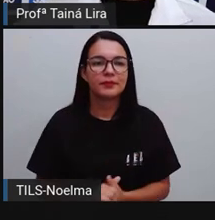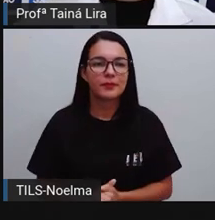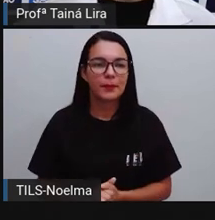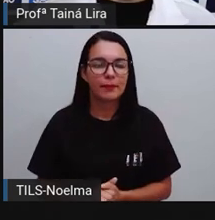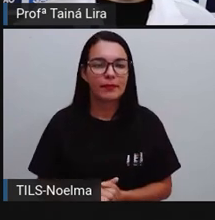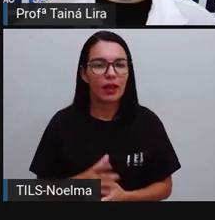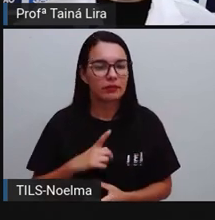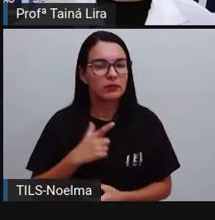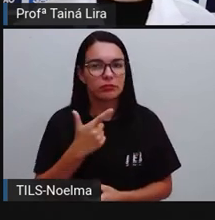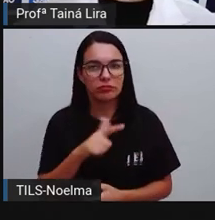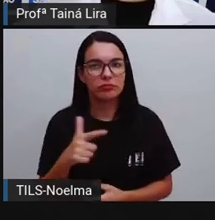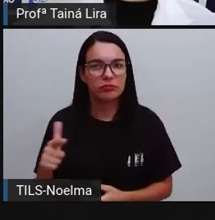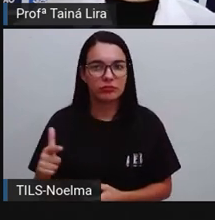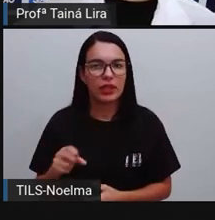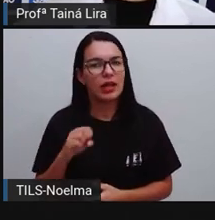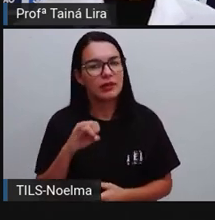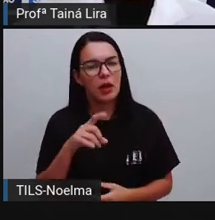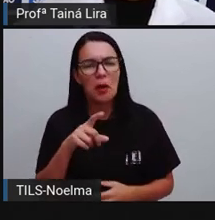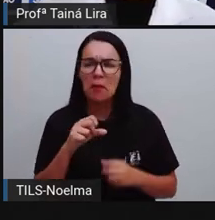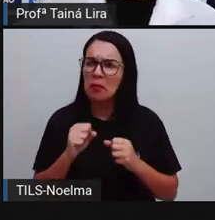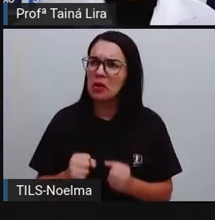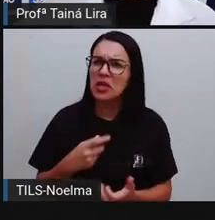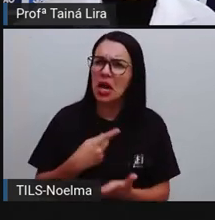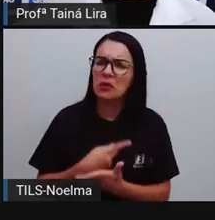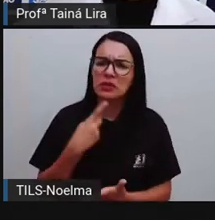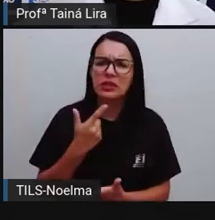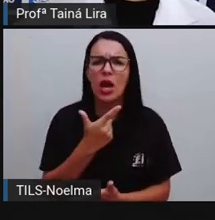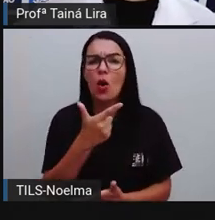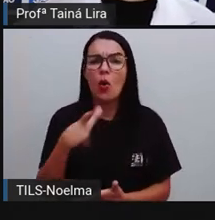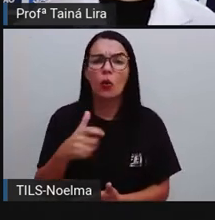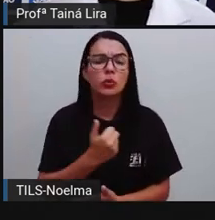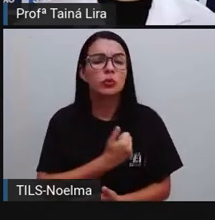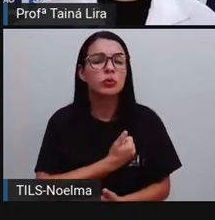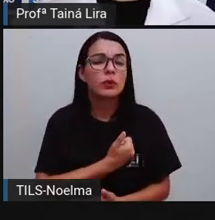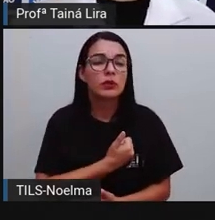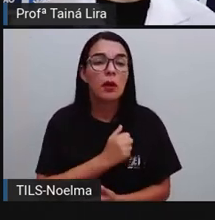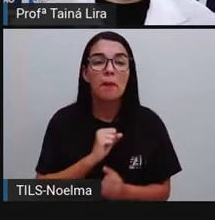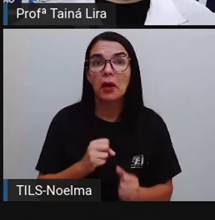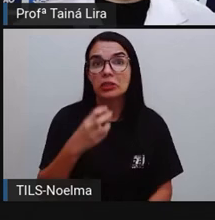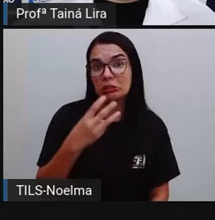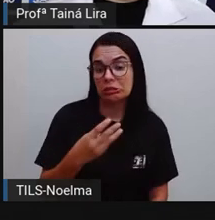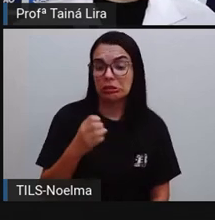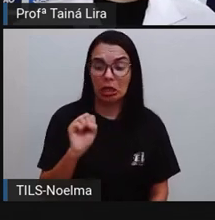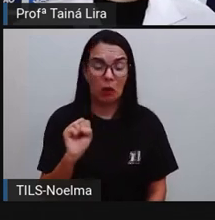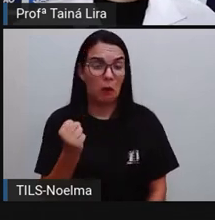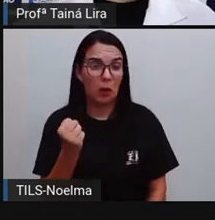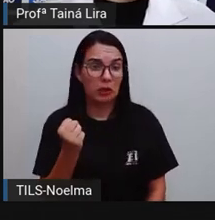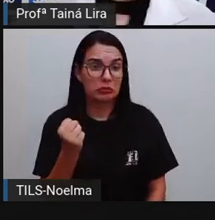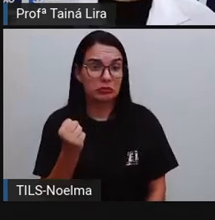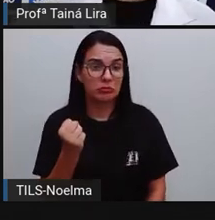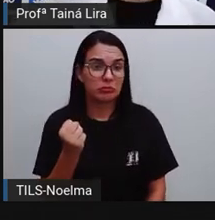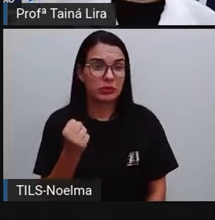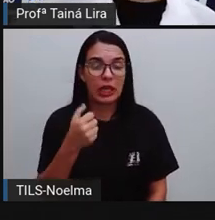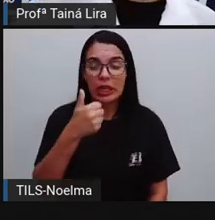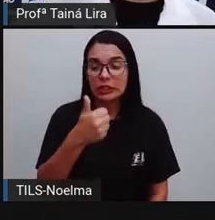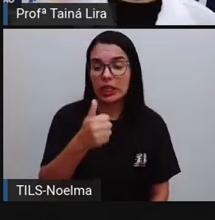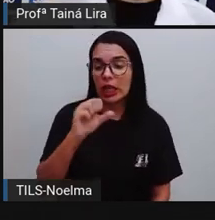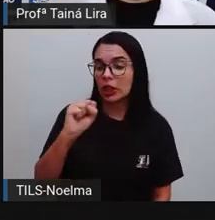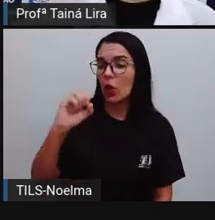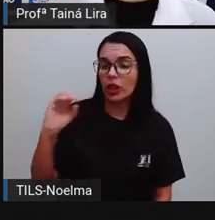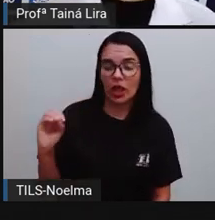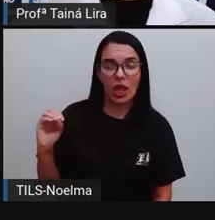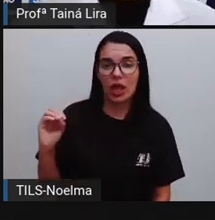Existem outros. De repente, você pode falar o pró. Por que a senhora não botou aí o 38, o 180?